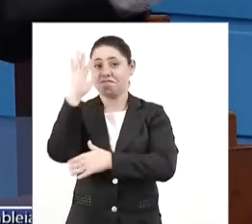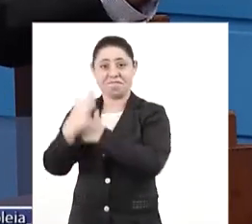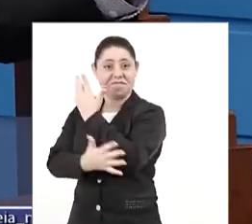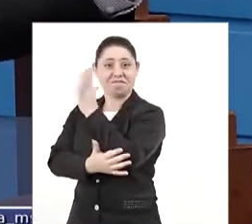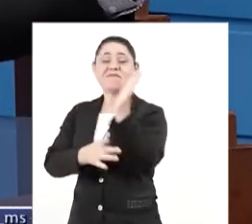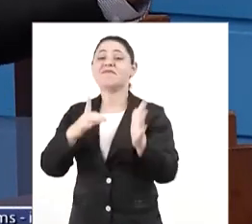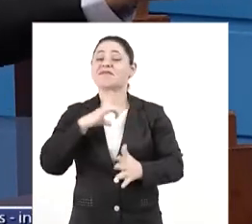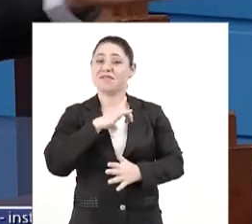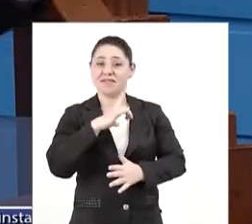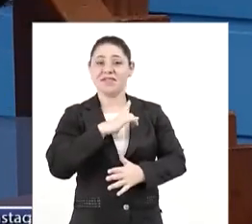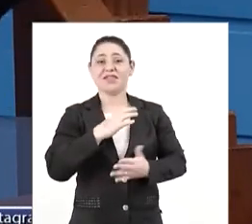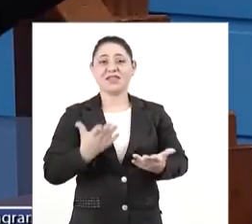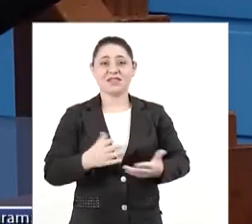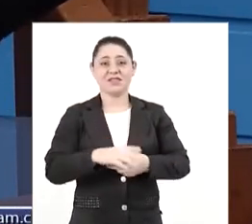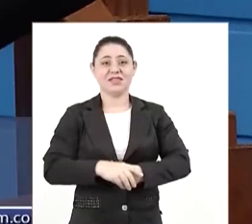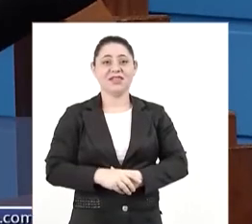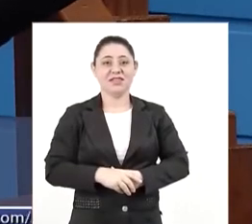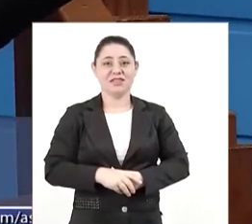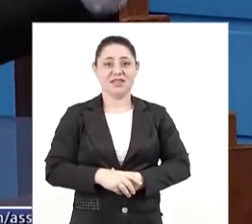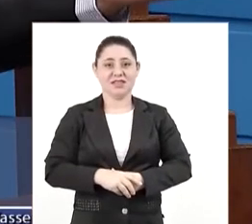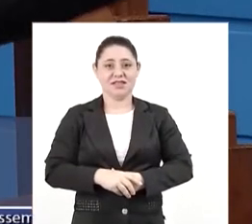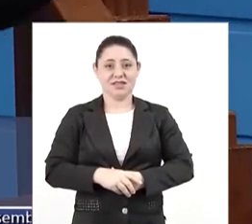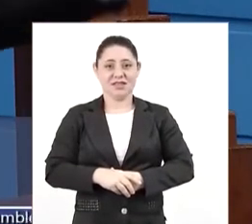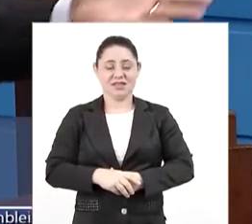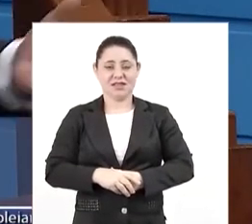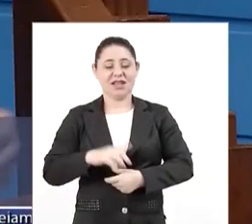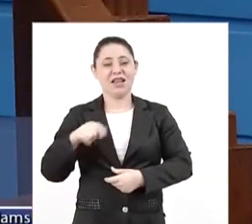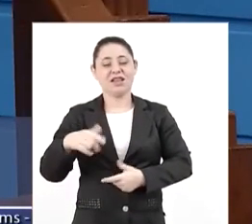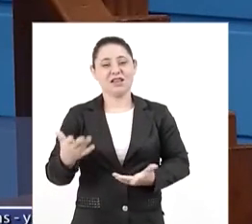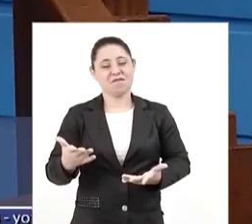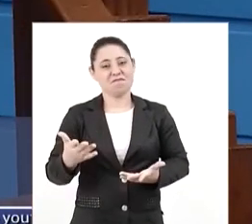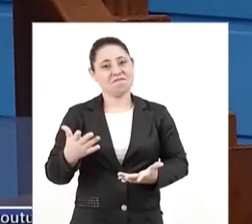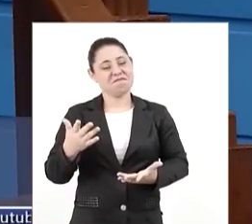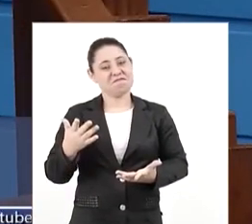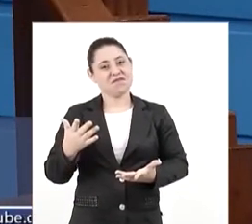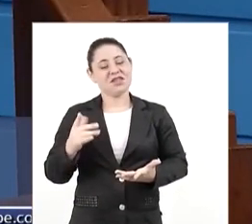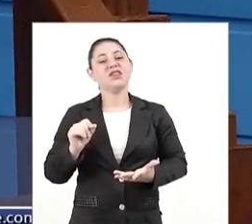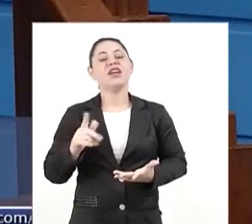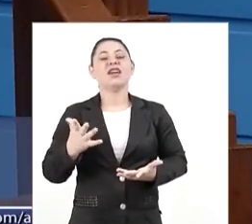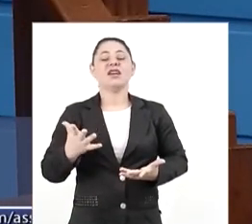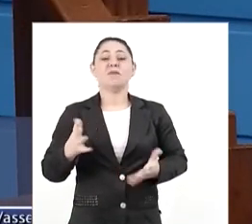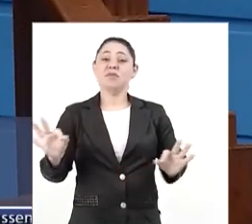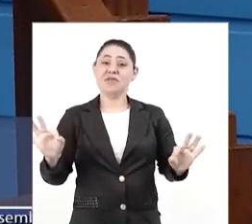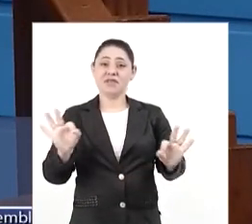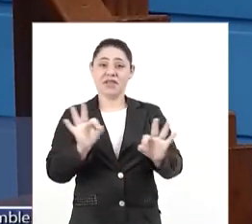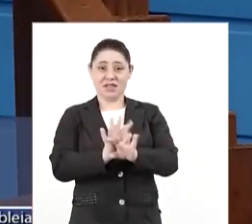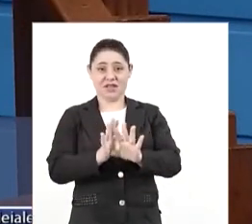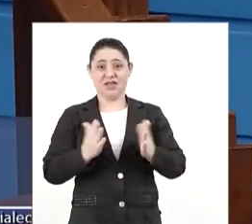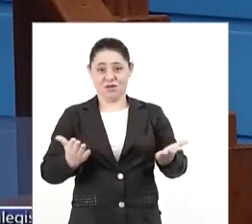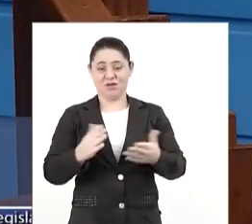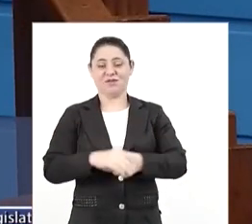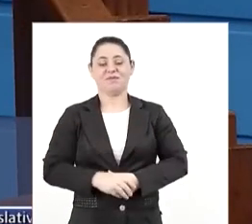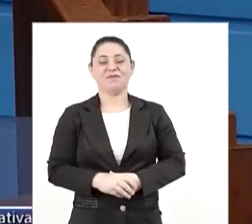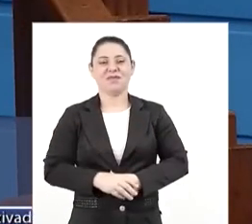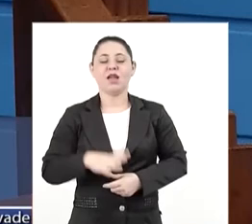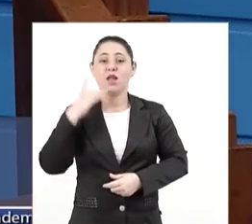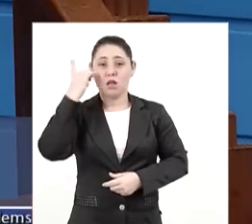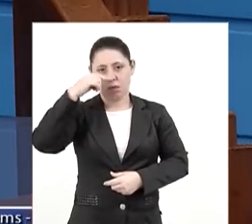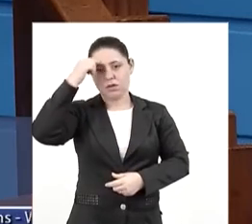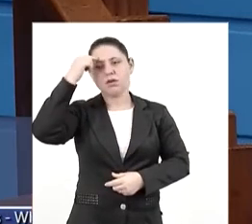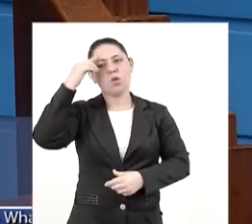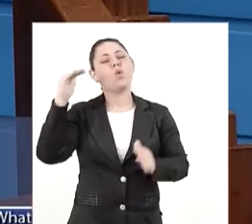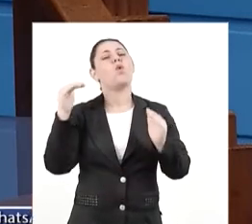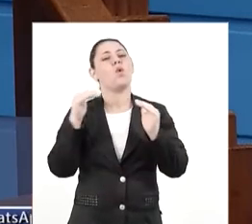É isso que nós queremos. Você está equivocado também. Mas, para encerrar, uma parte do deputado Zé Teixeira, eu